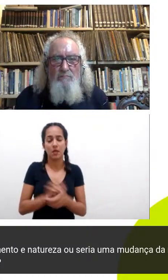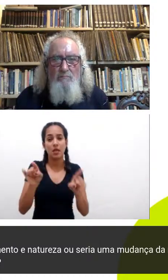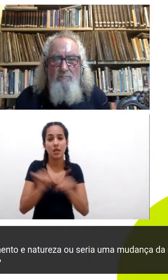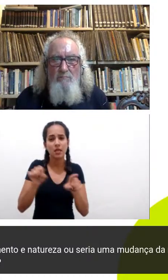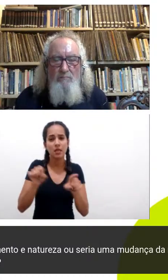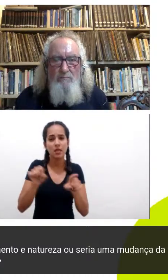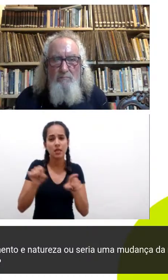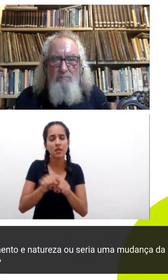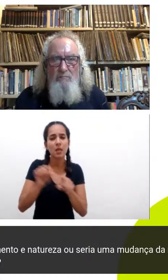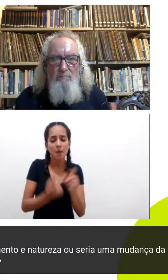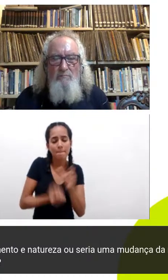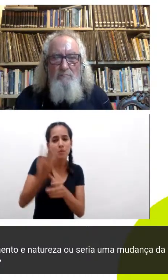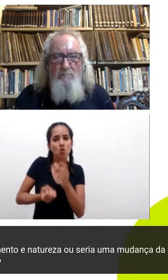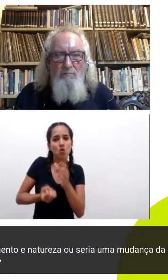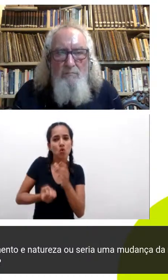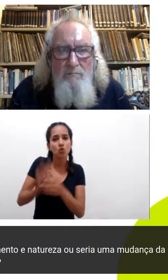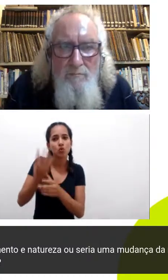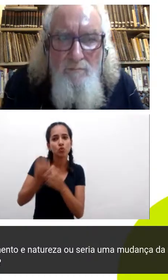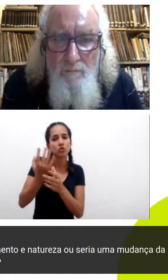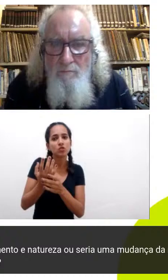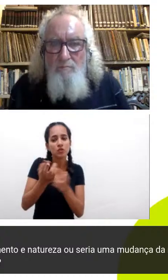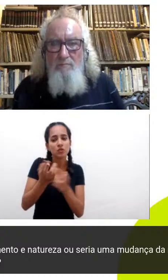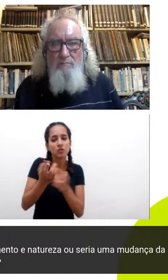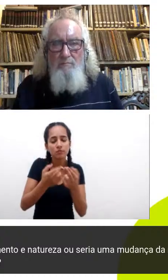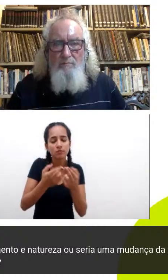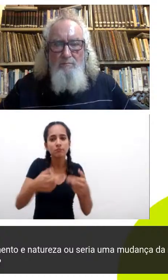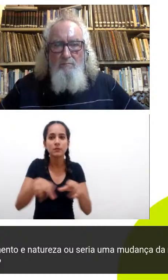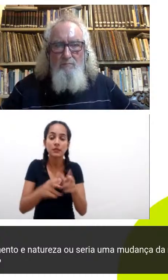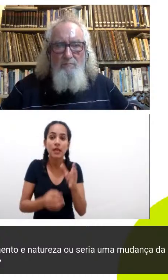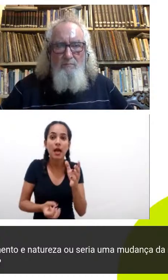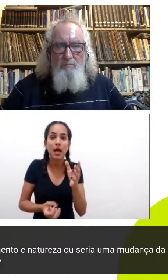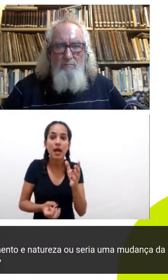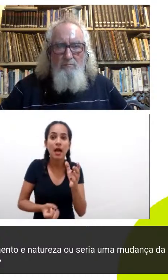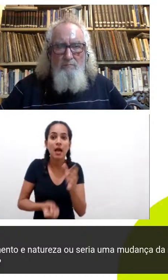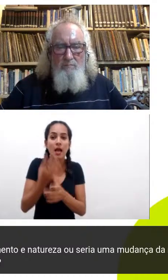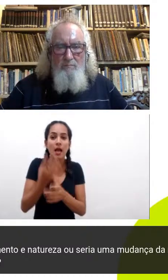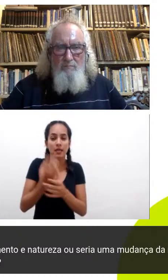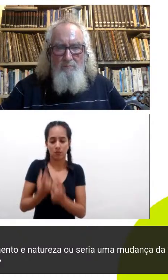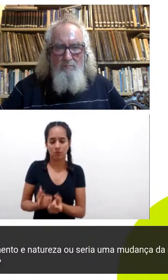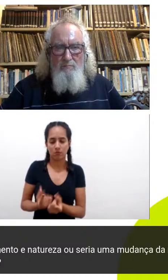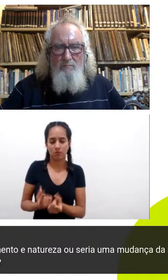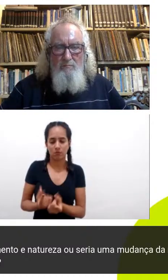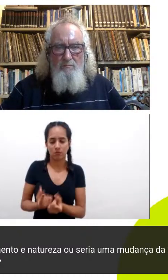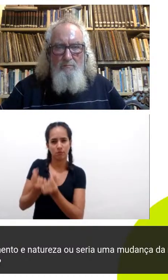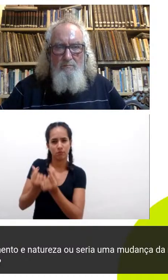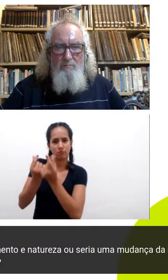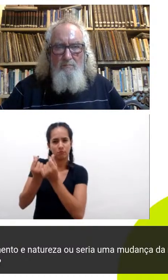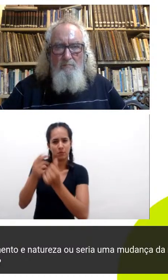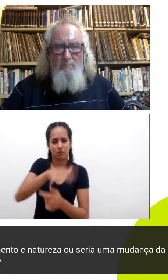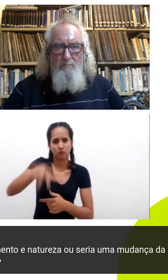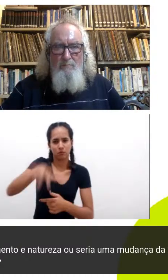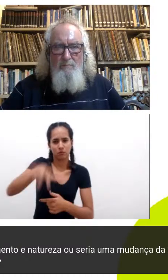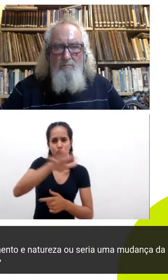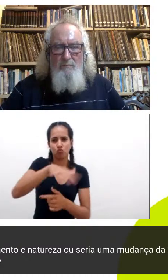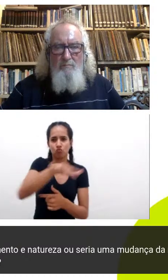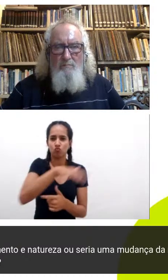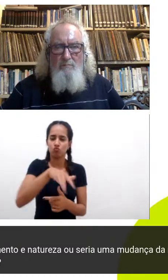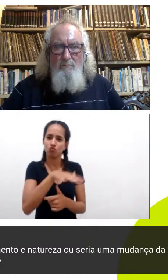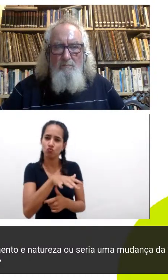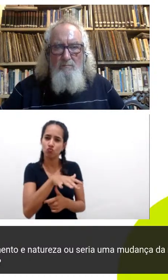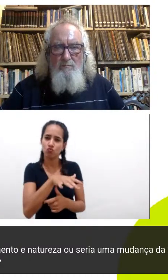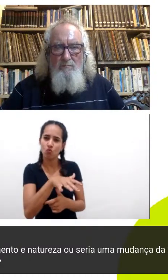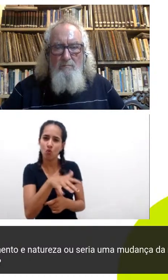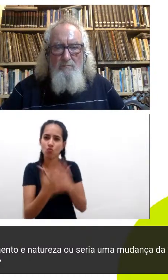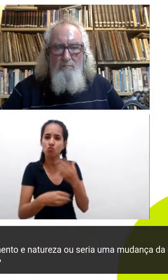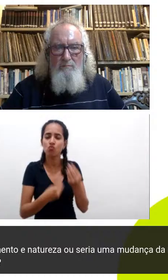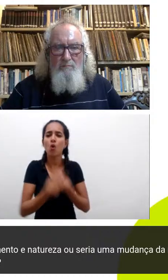e regenerativo então tá alimentando tá criando riqueza financeira tá regenerando os espaços os solos degradados então acho que esse é um exemplo